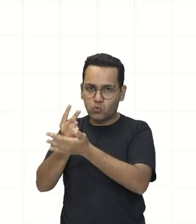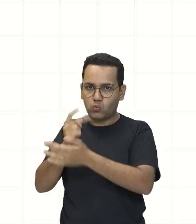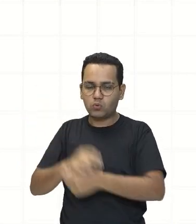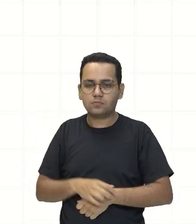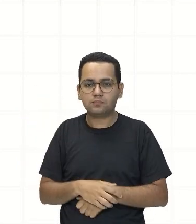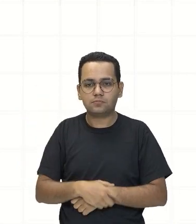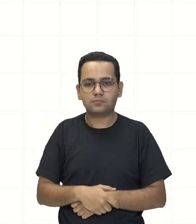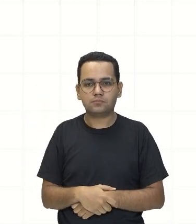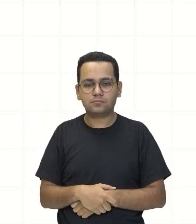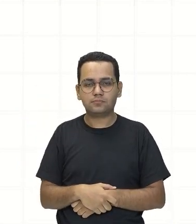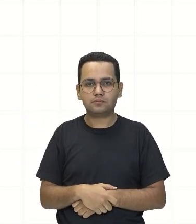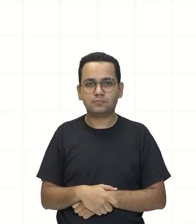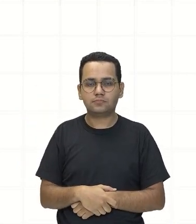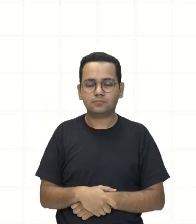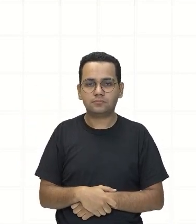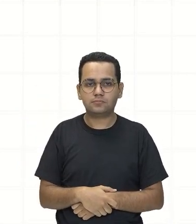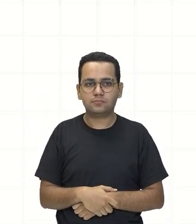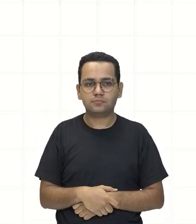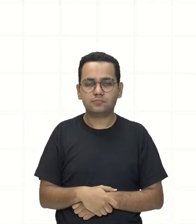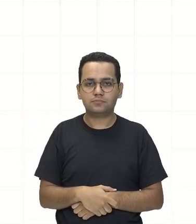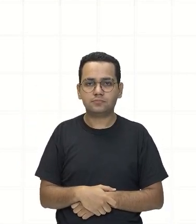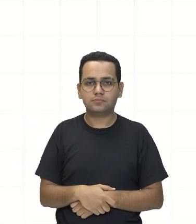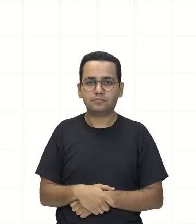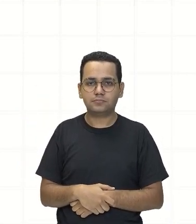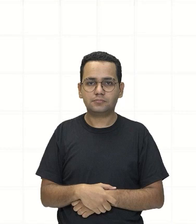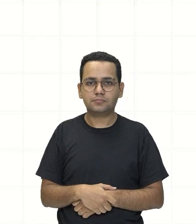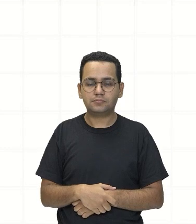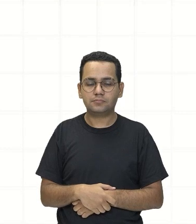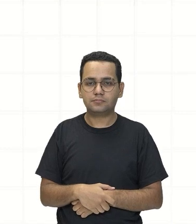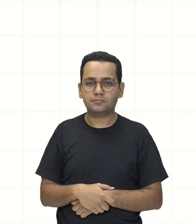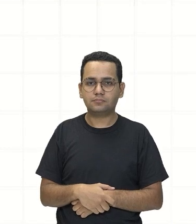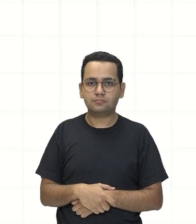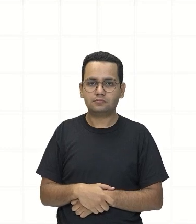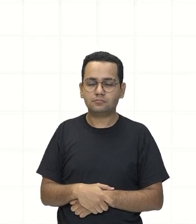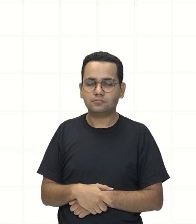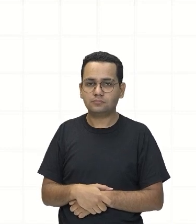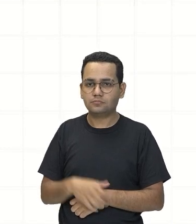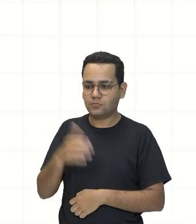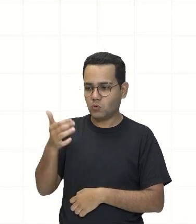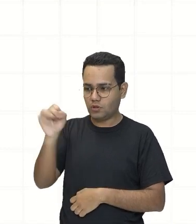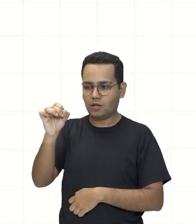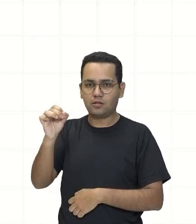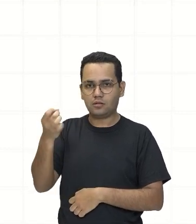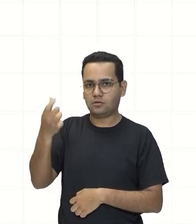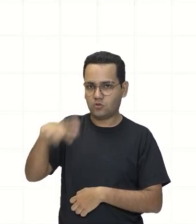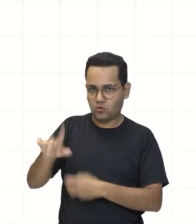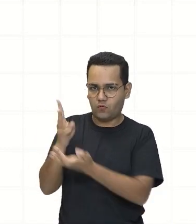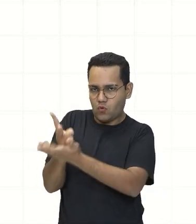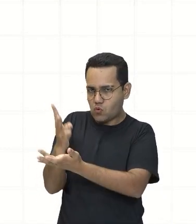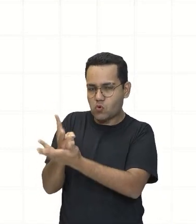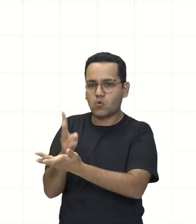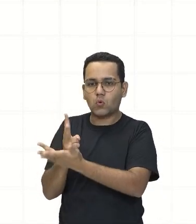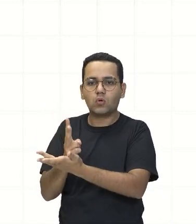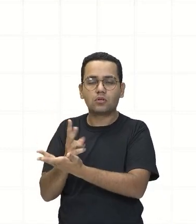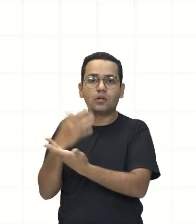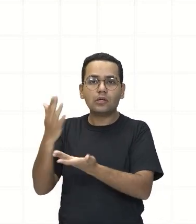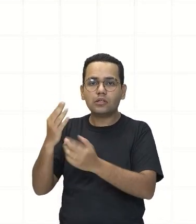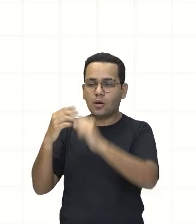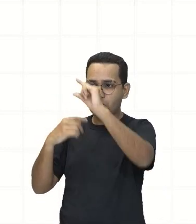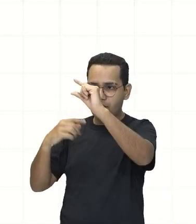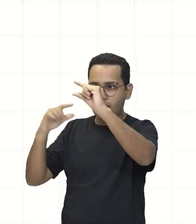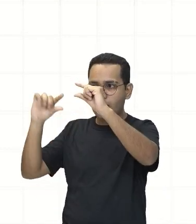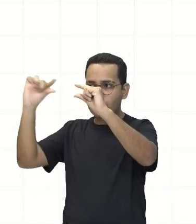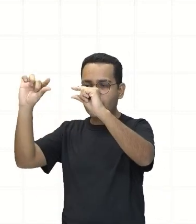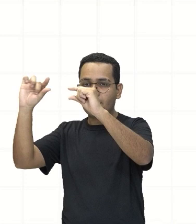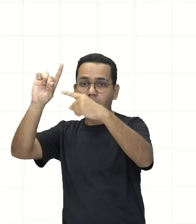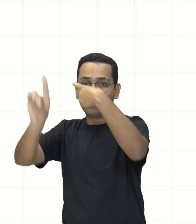Uma propriedade Multiplicação de potência De mesma base Repete a base Somam-se os expoentes Então isso